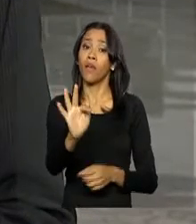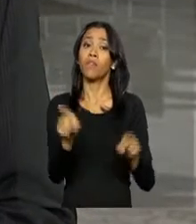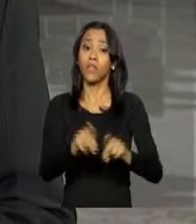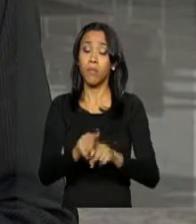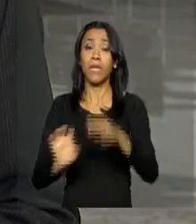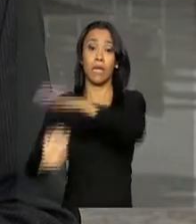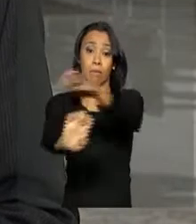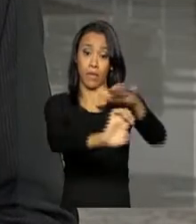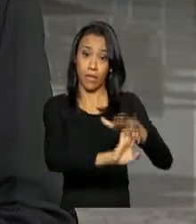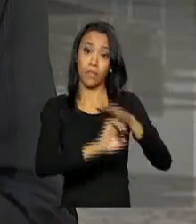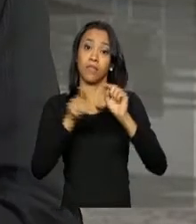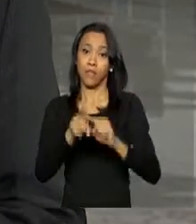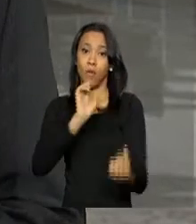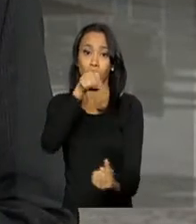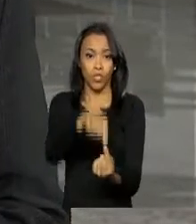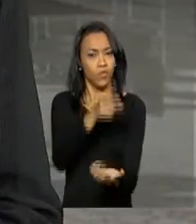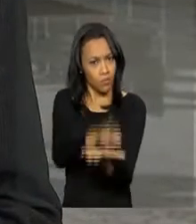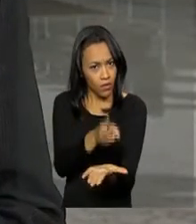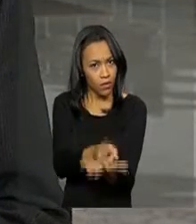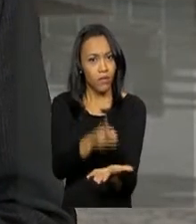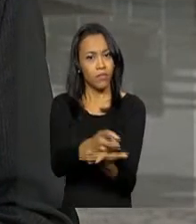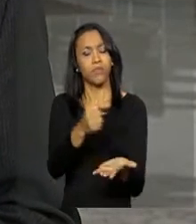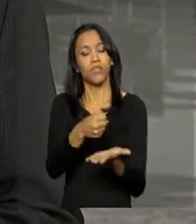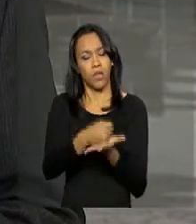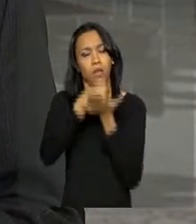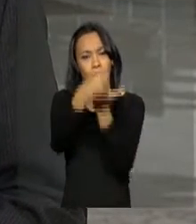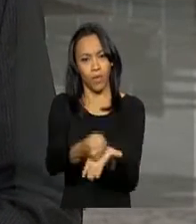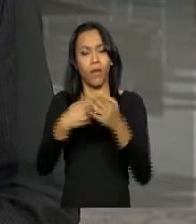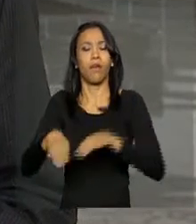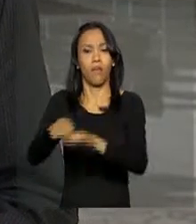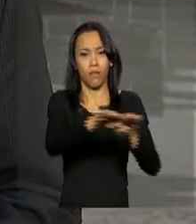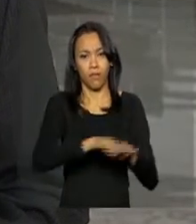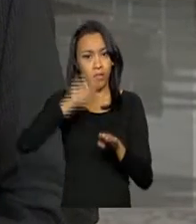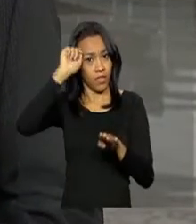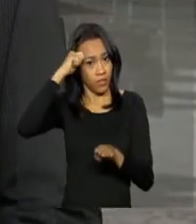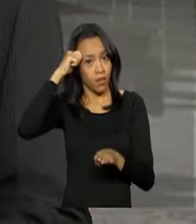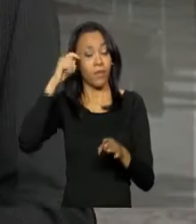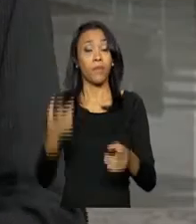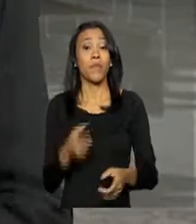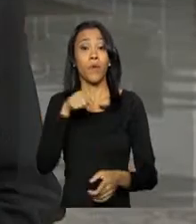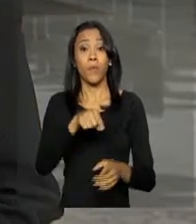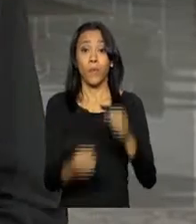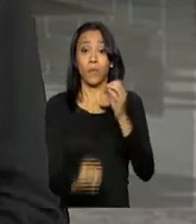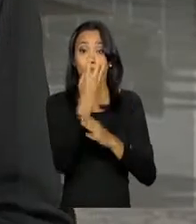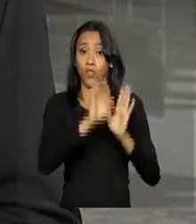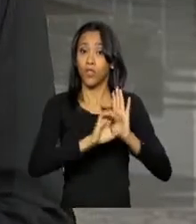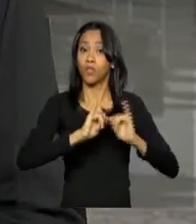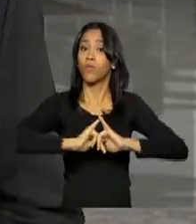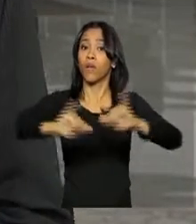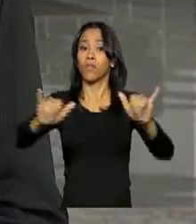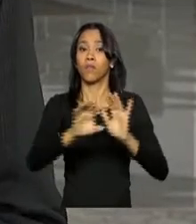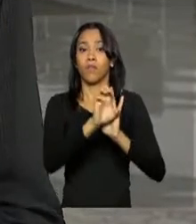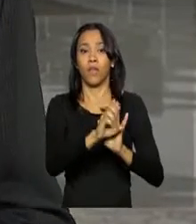atuem no enfrentamento ao racismo e na promoção da igualdade racial. O lançamento desse edital, Daniel, ele se dá